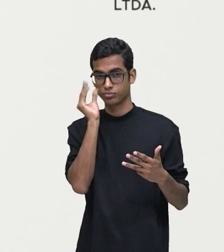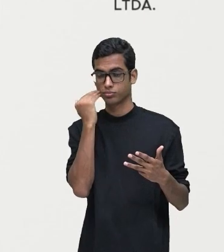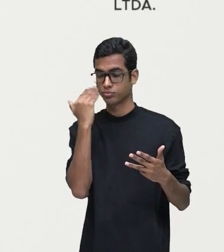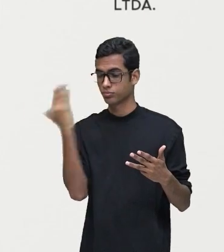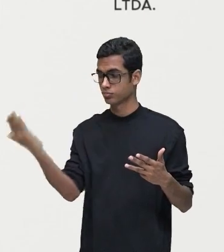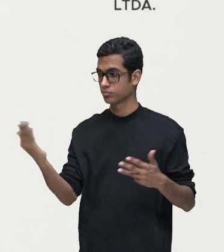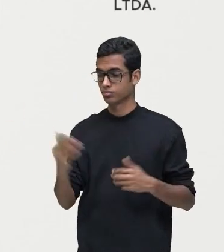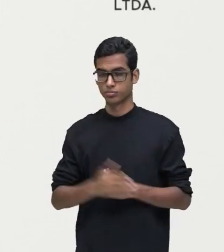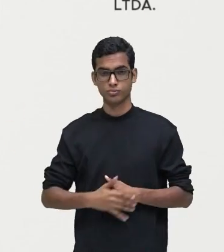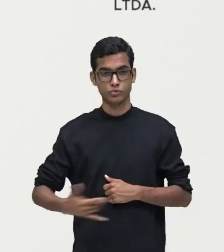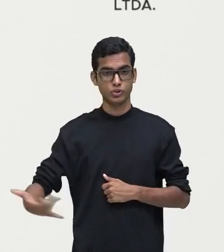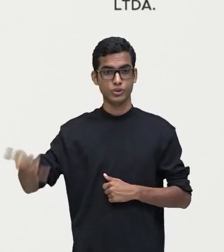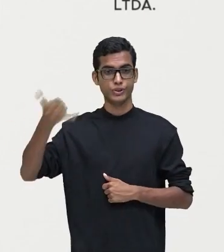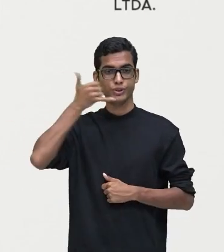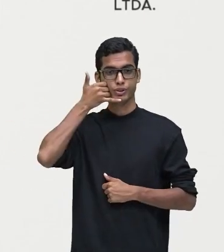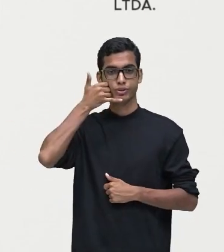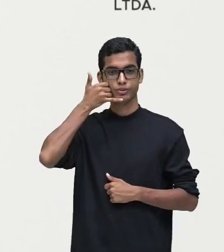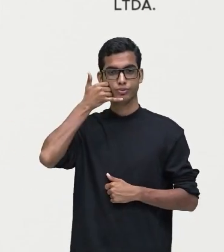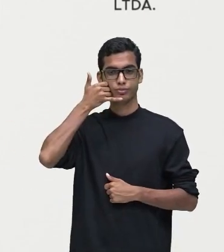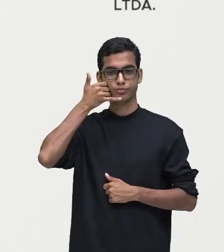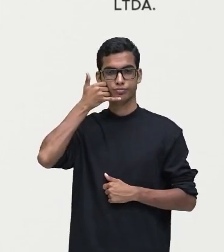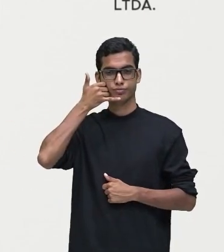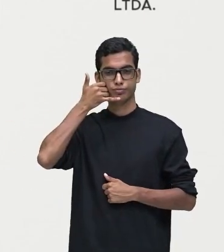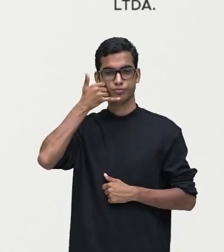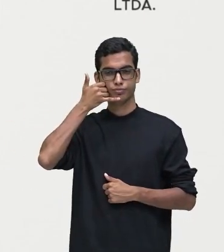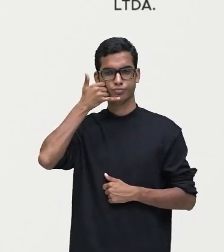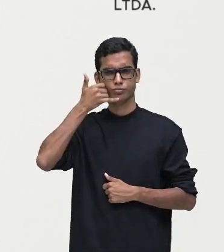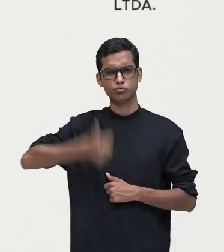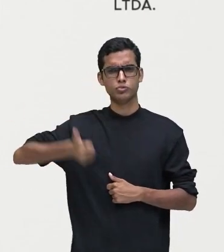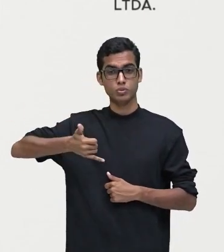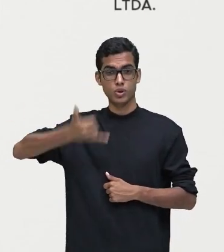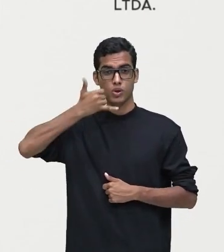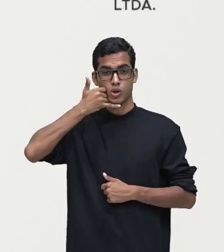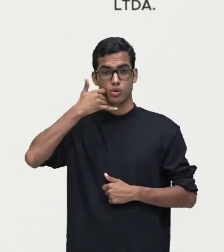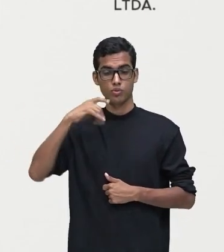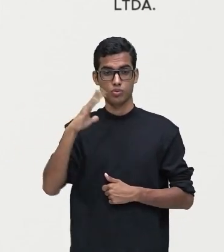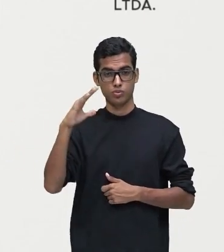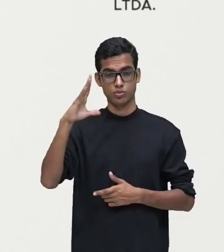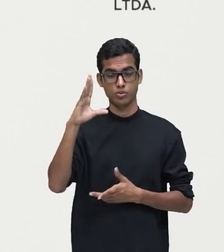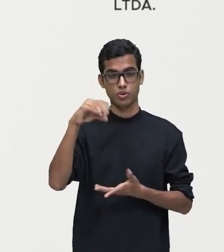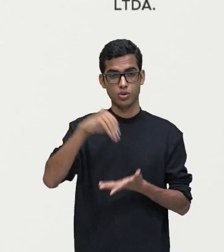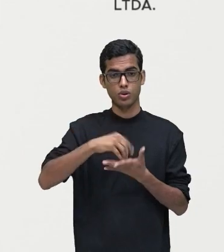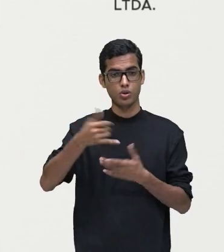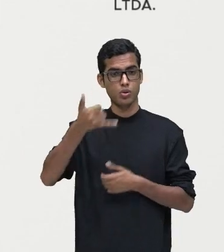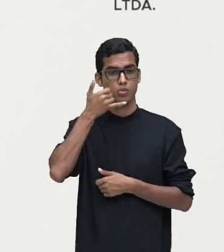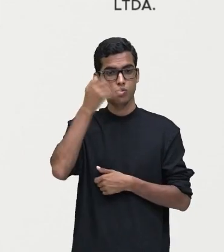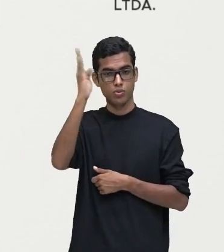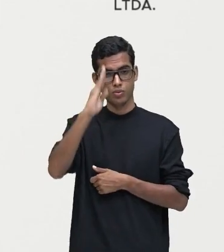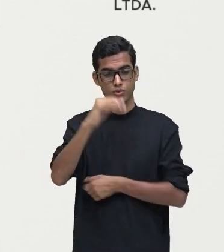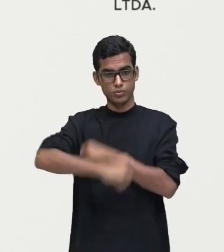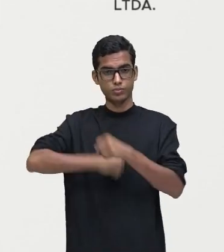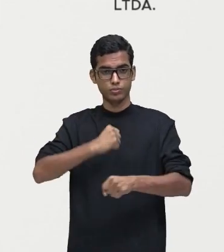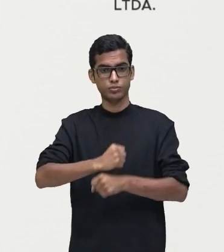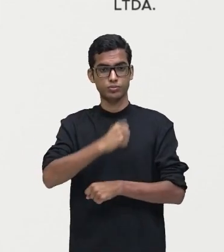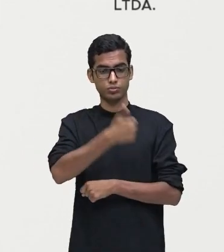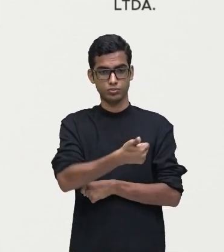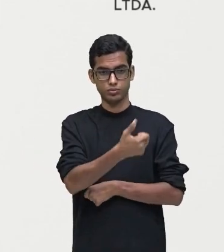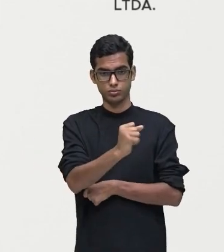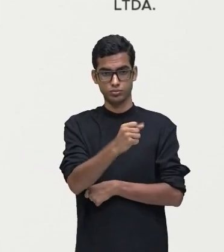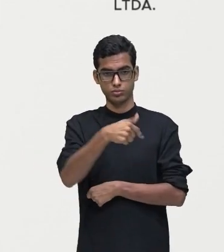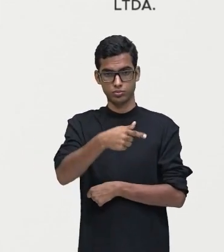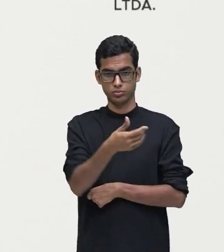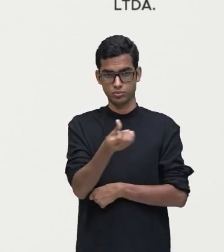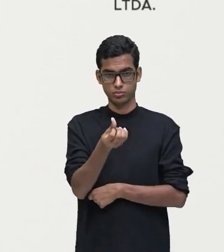A chegada do telefone. O primeiro telefone foi instalado aqui no Brasil em 1876,